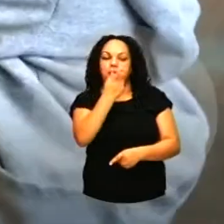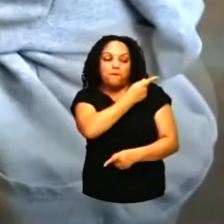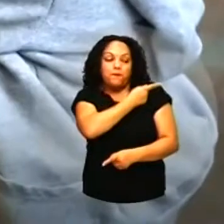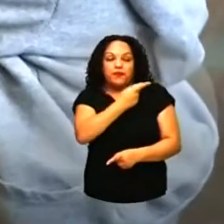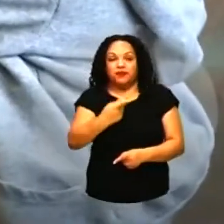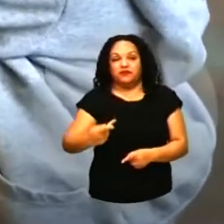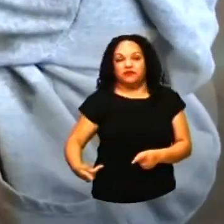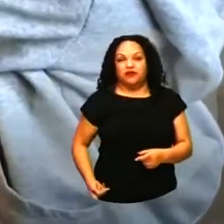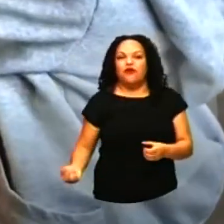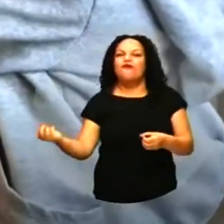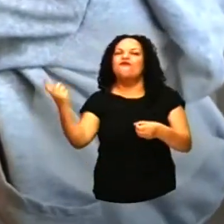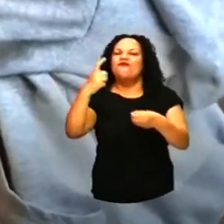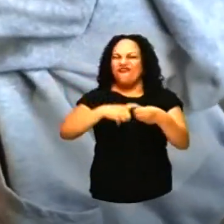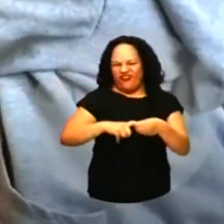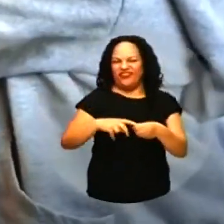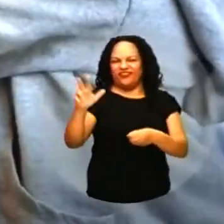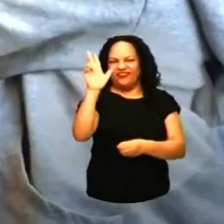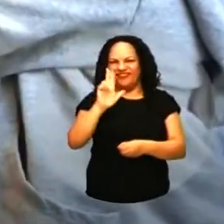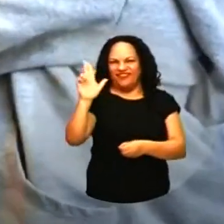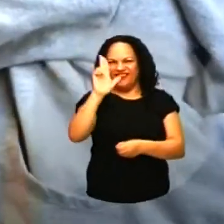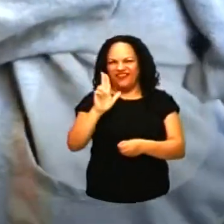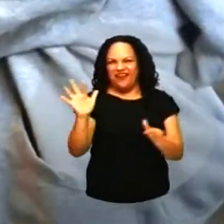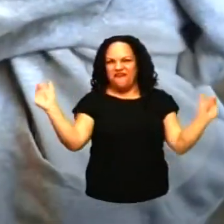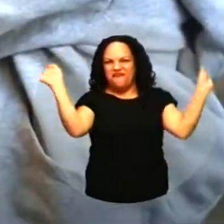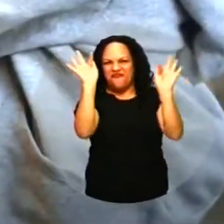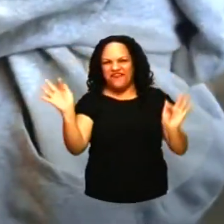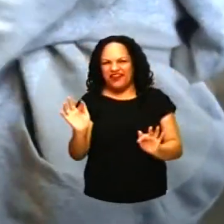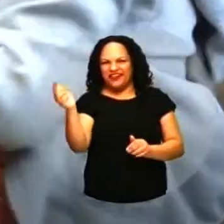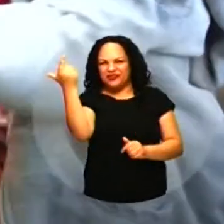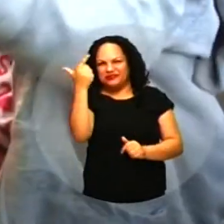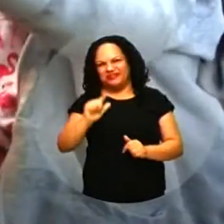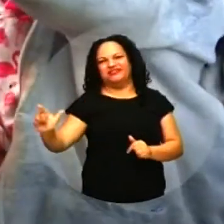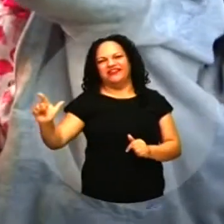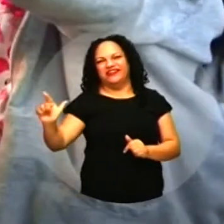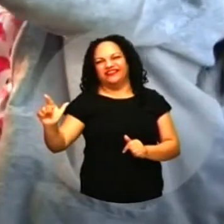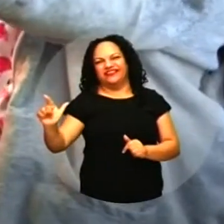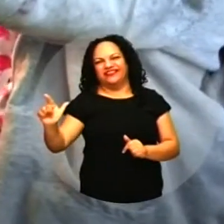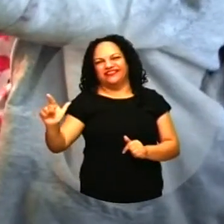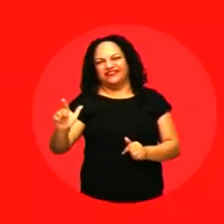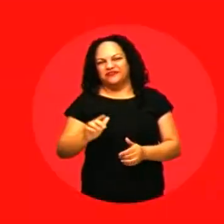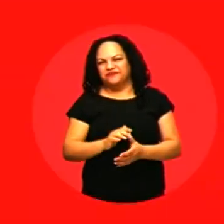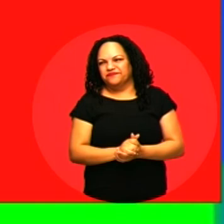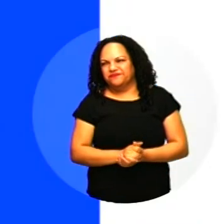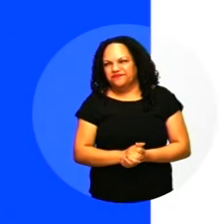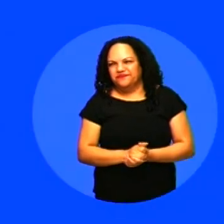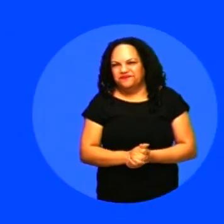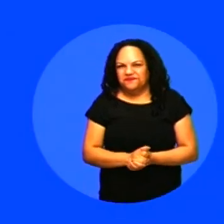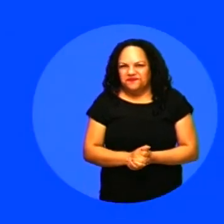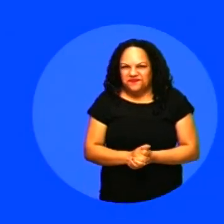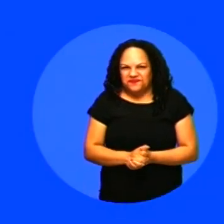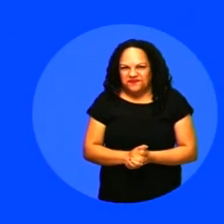Volta Lula pra gente ser feliz de novo Mas Lulalá, Liz Lulalá